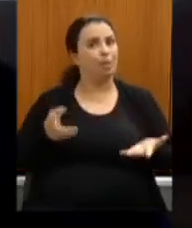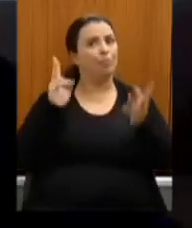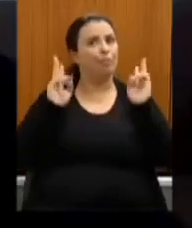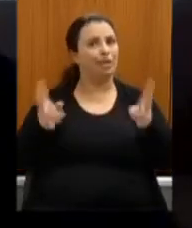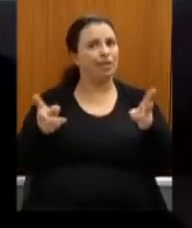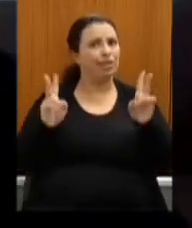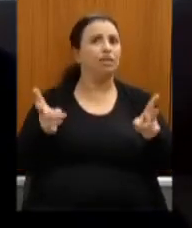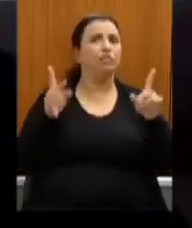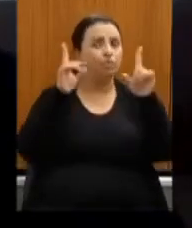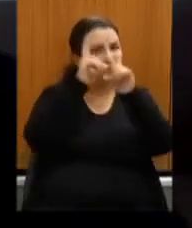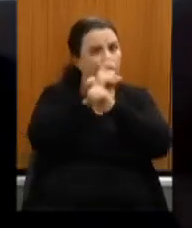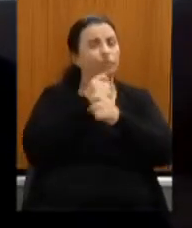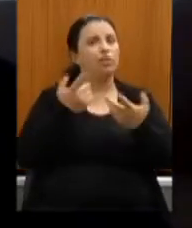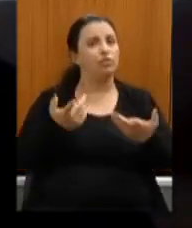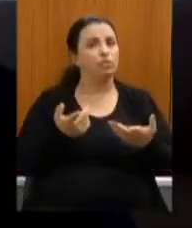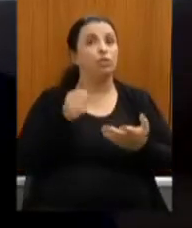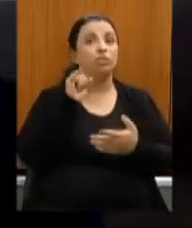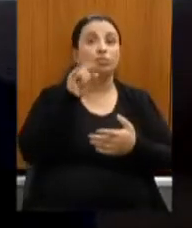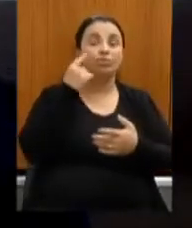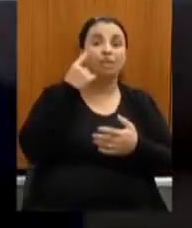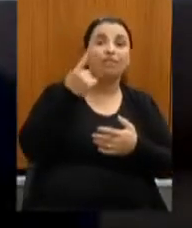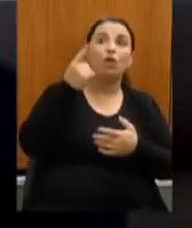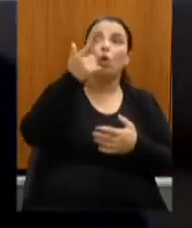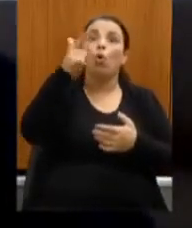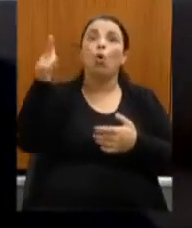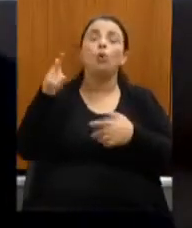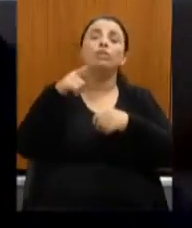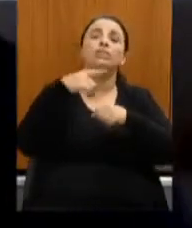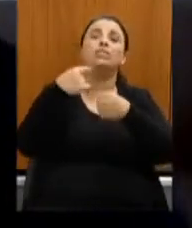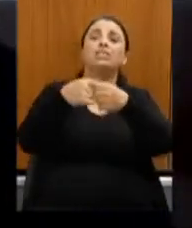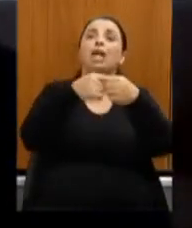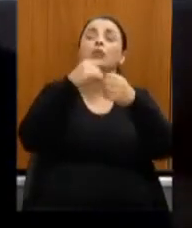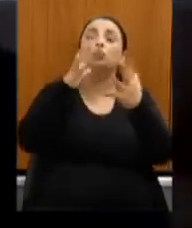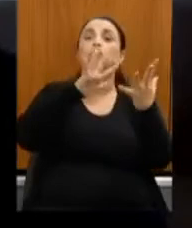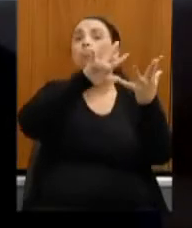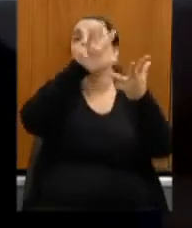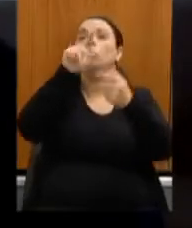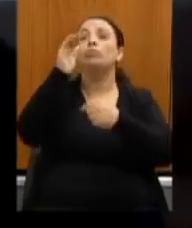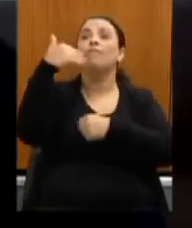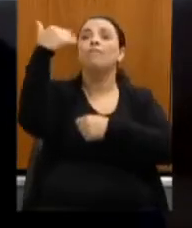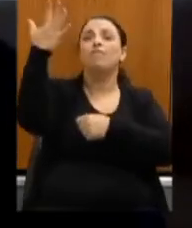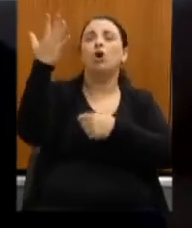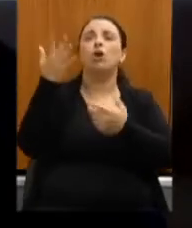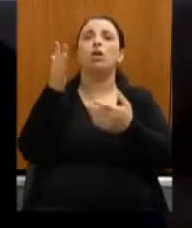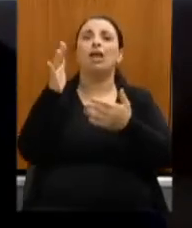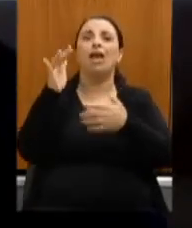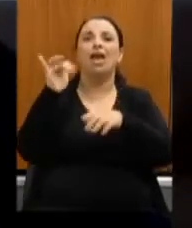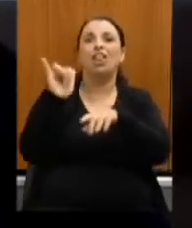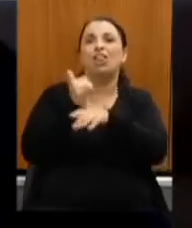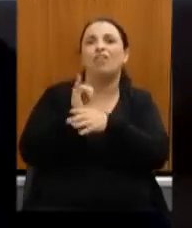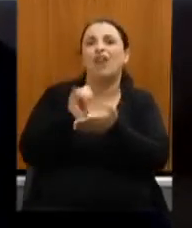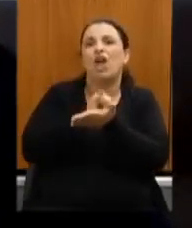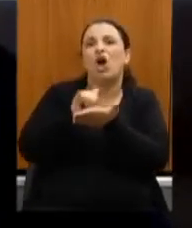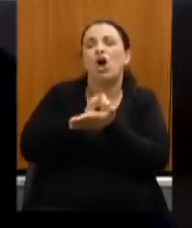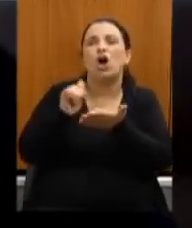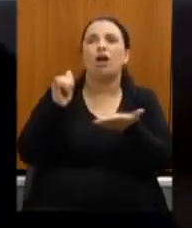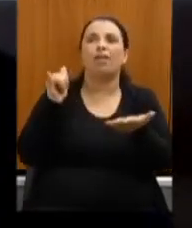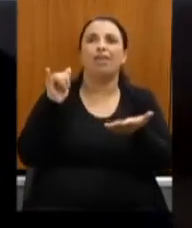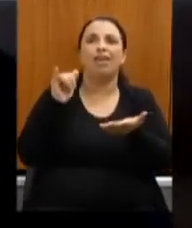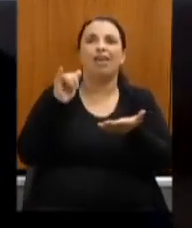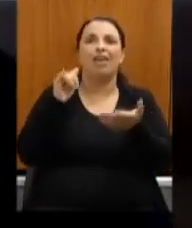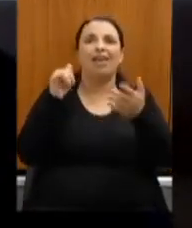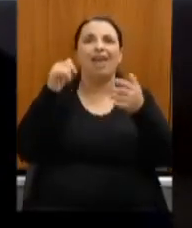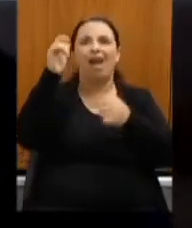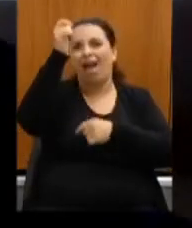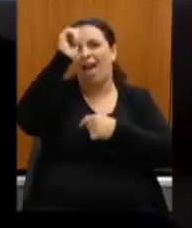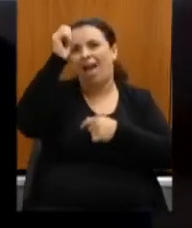Nova Iorque Berlim Itacabã que tem as duas orquestras a sinfônica e a filarmônica